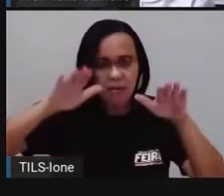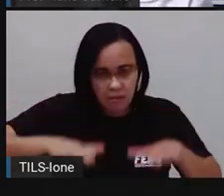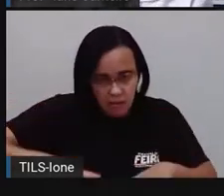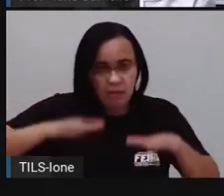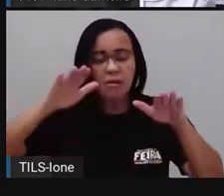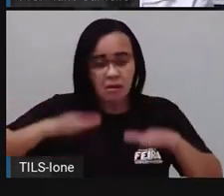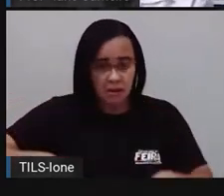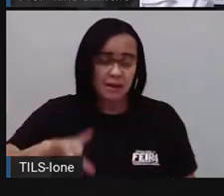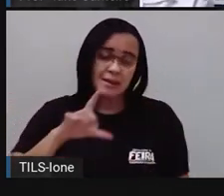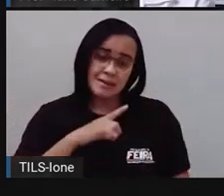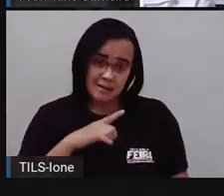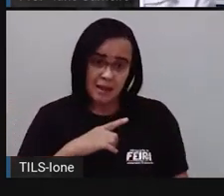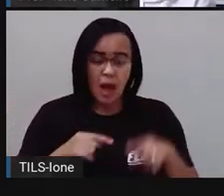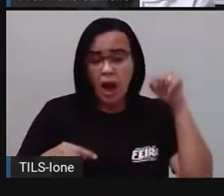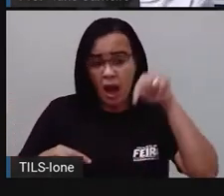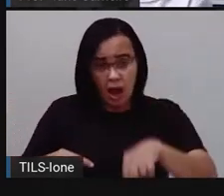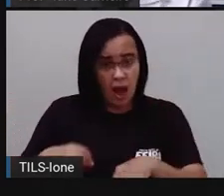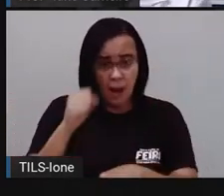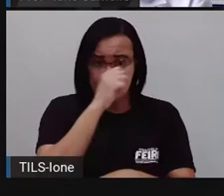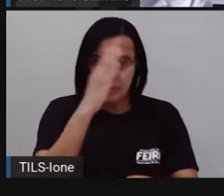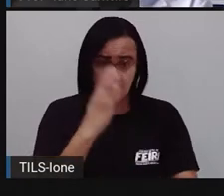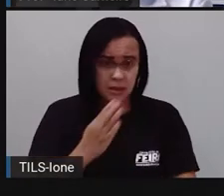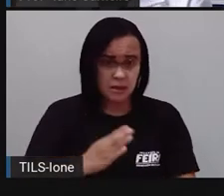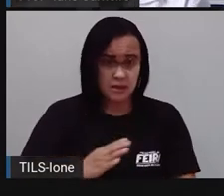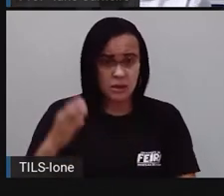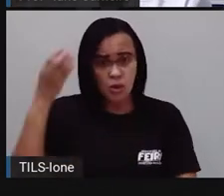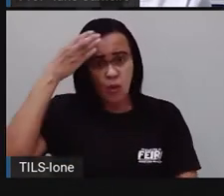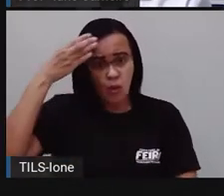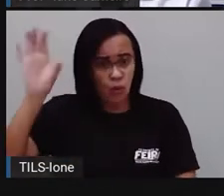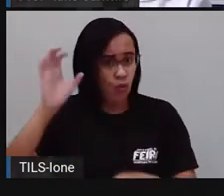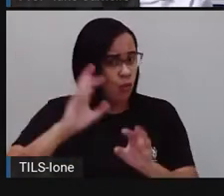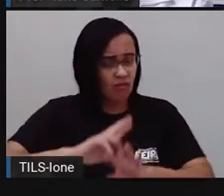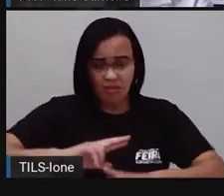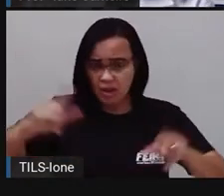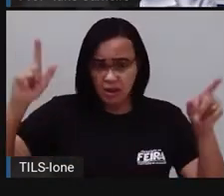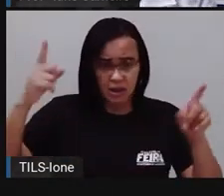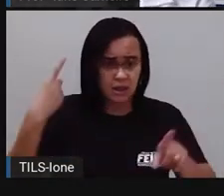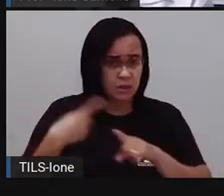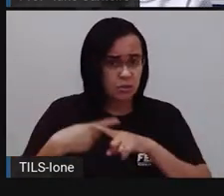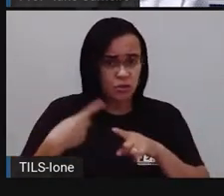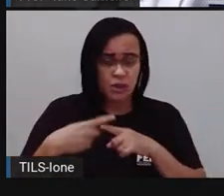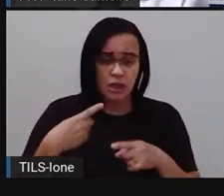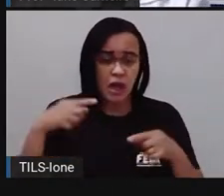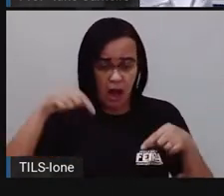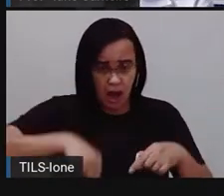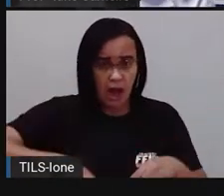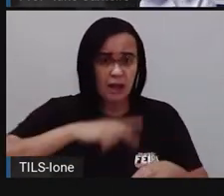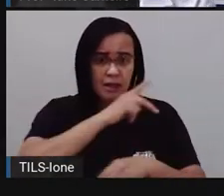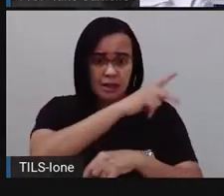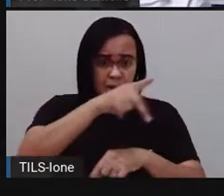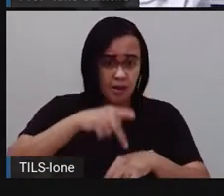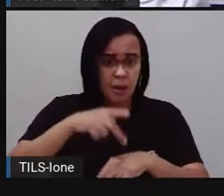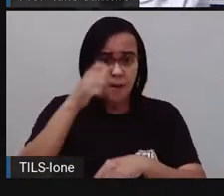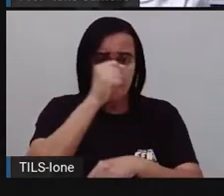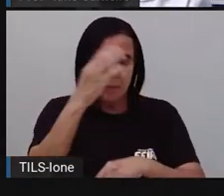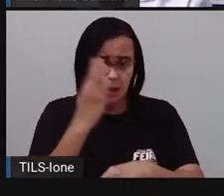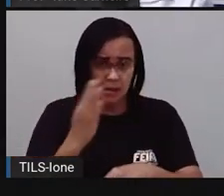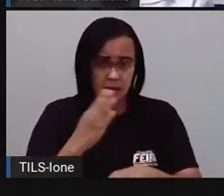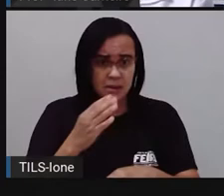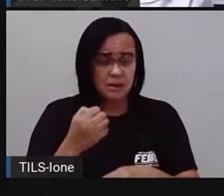a vaca aqui na nossa cultura, né? A gente se alimenta da vaca. A vaca fornece o leite, fornece a carne, né?